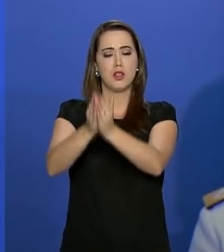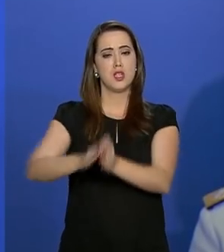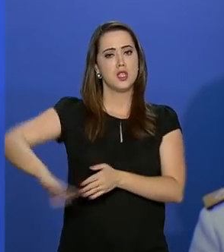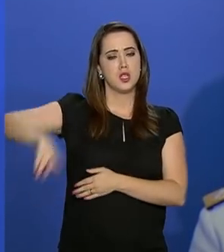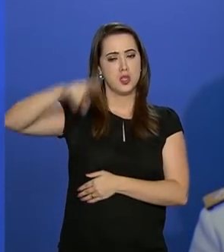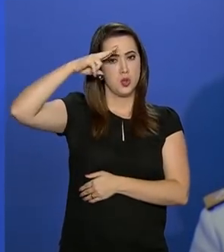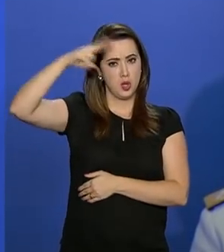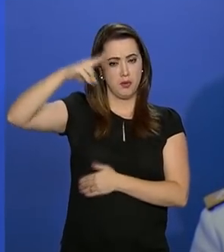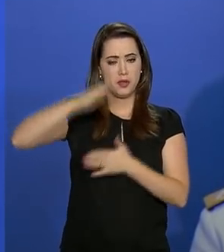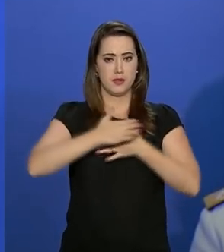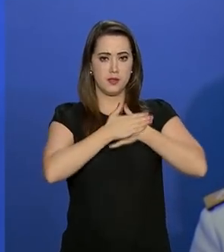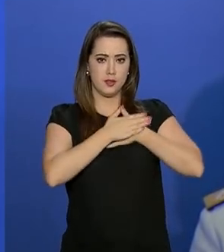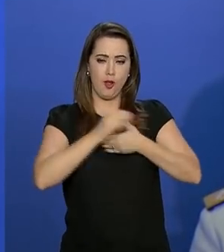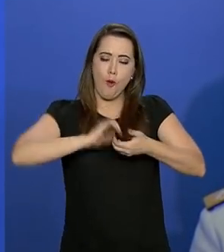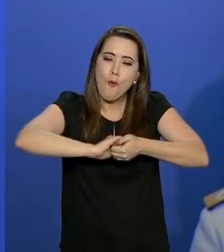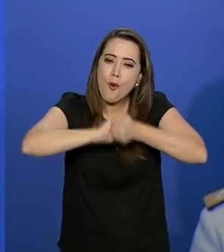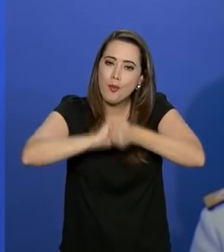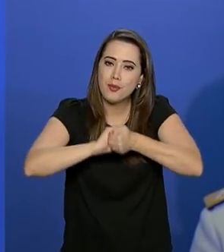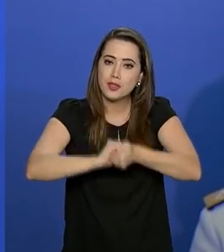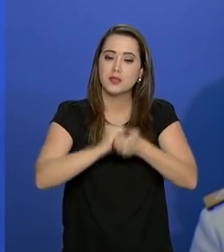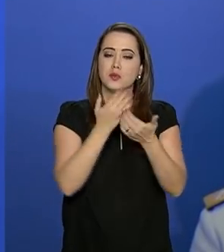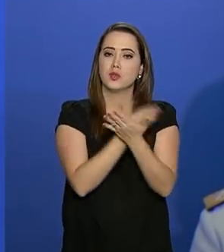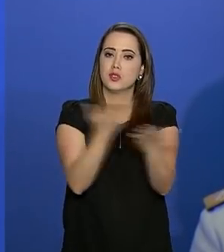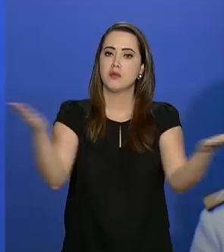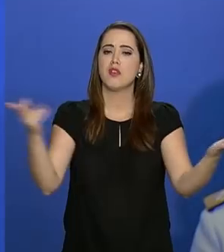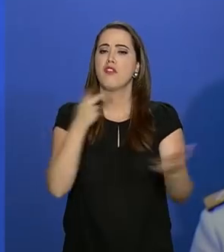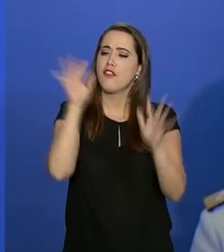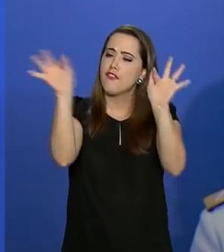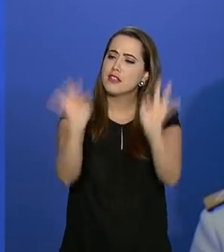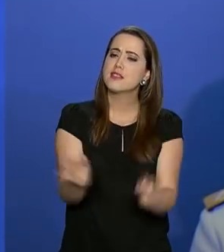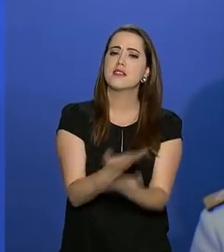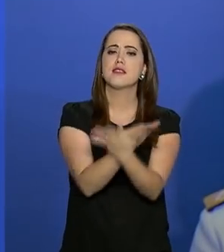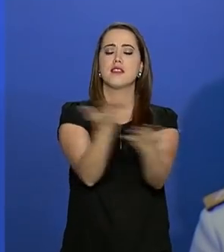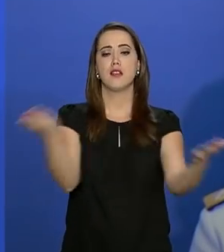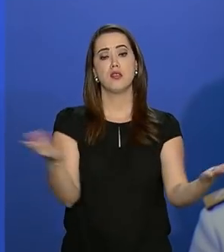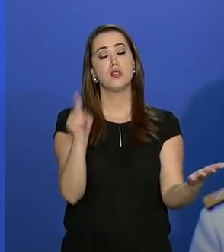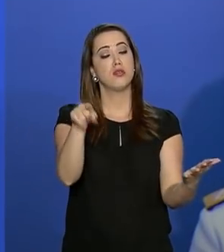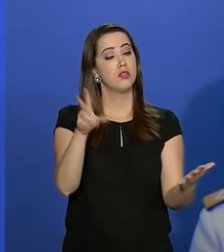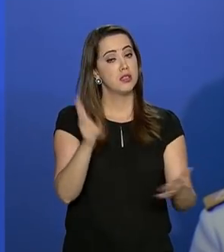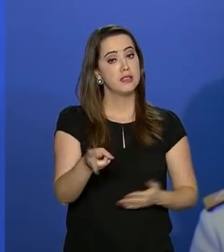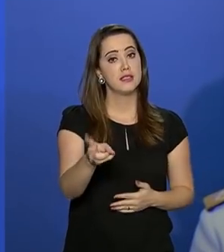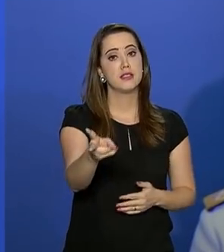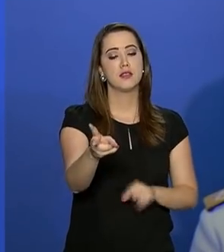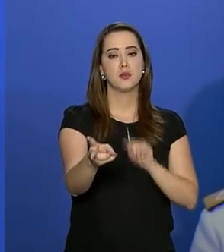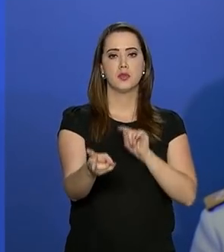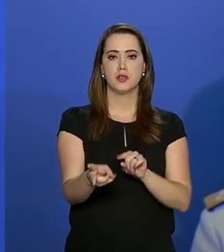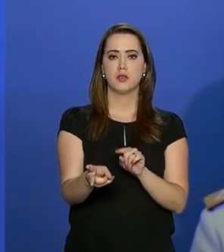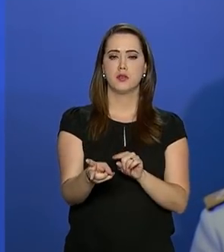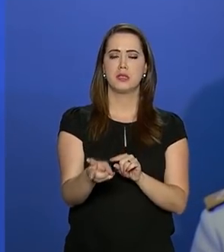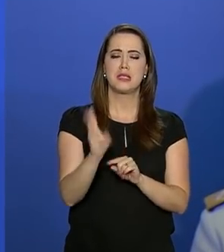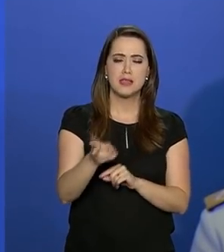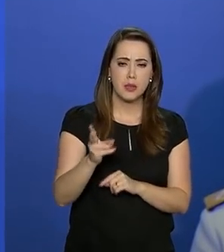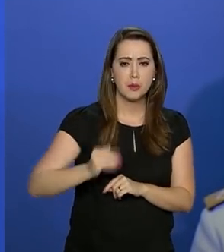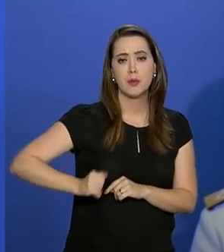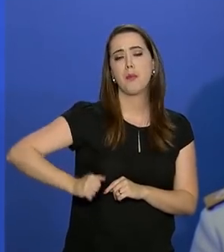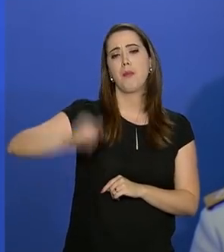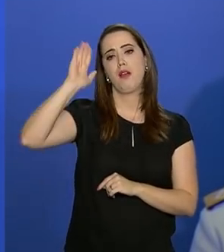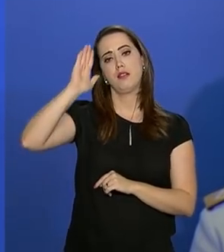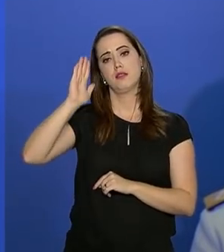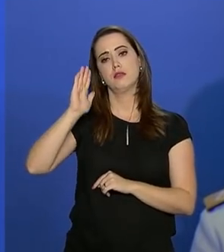Aeronáutica, meus cumprimentos, meus voços de felicidade e que sejam cada vez mais